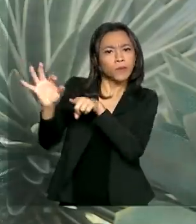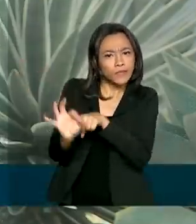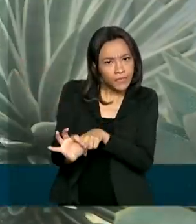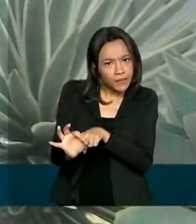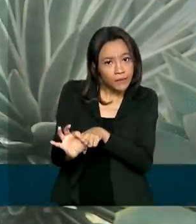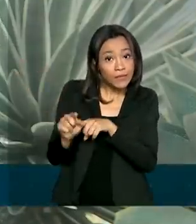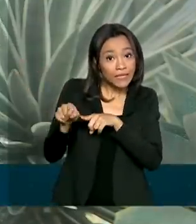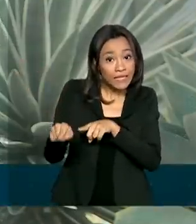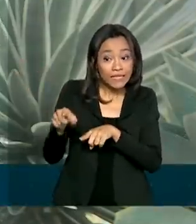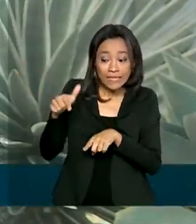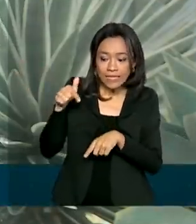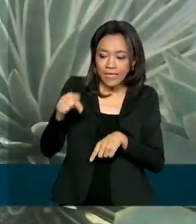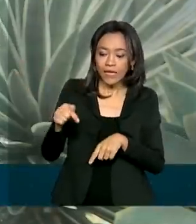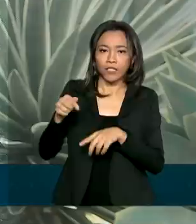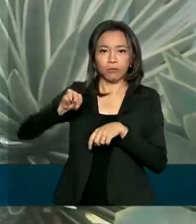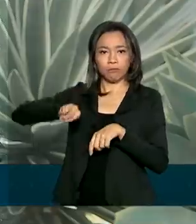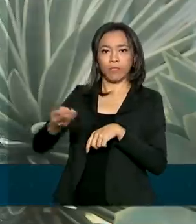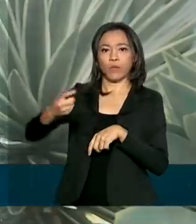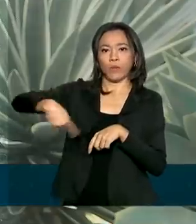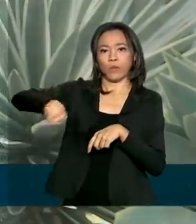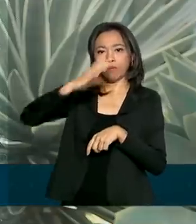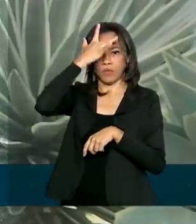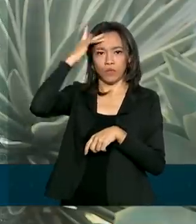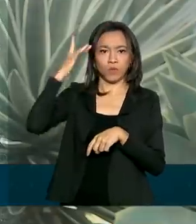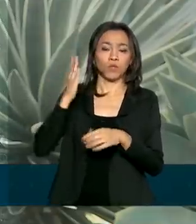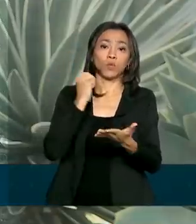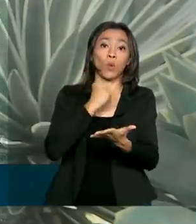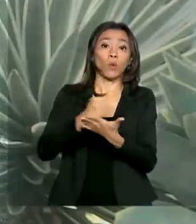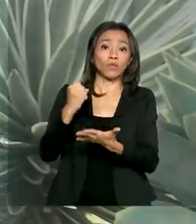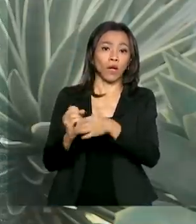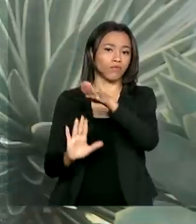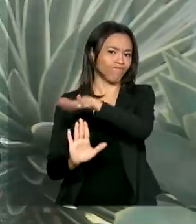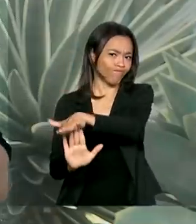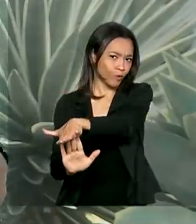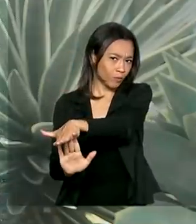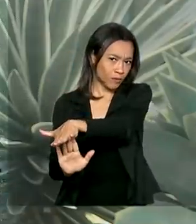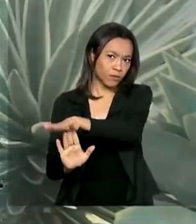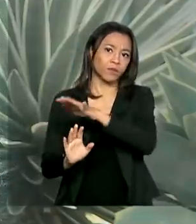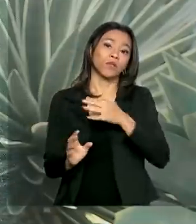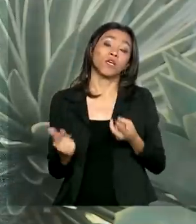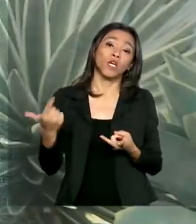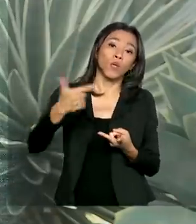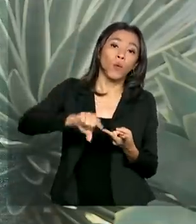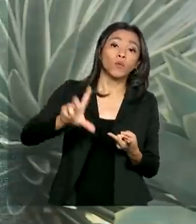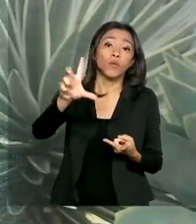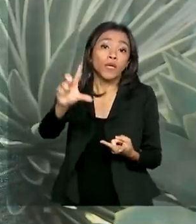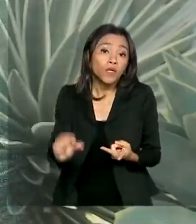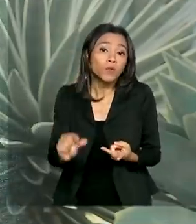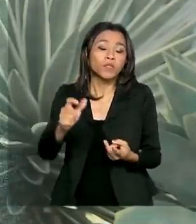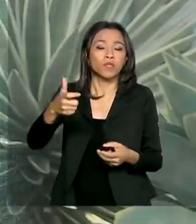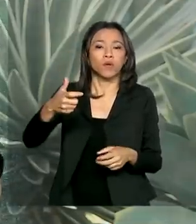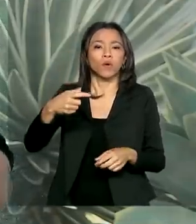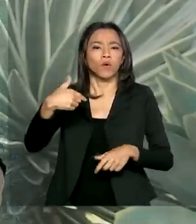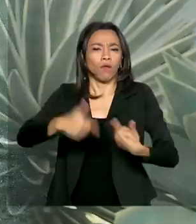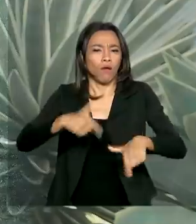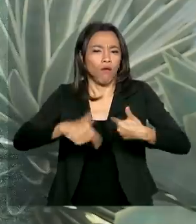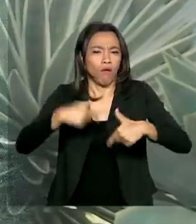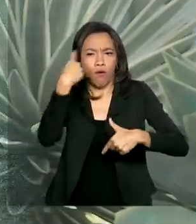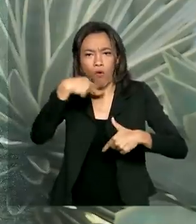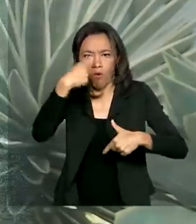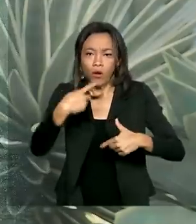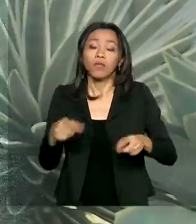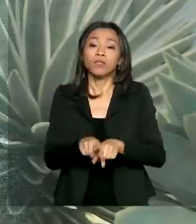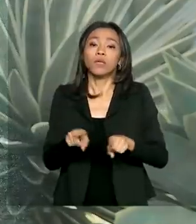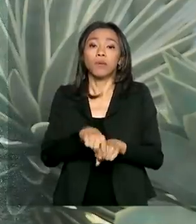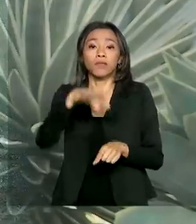7 milhões de trabalhadores tiveram contrato suspenso e o restante, redução de jornada e de salário. Até o